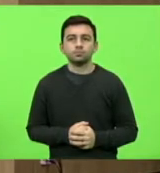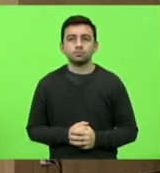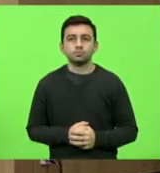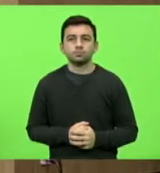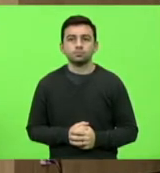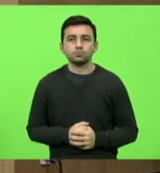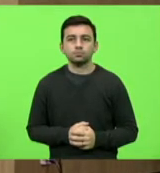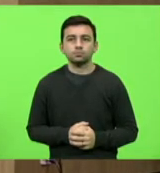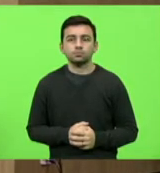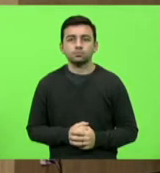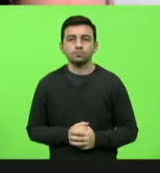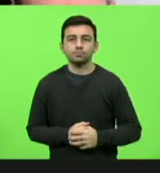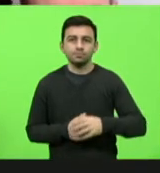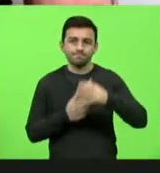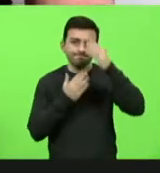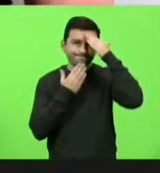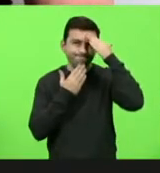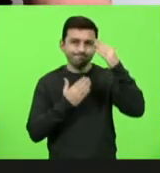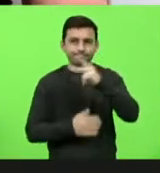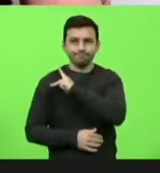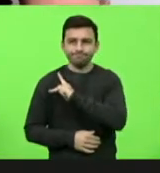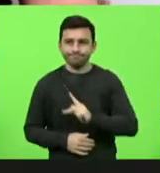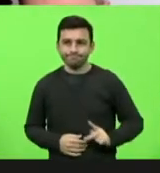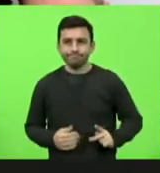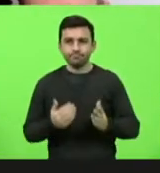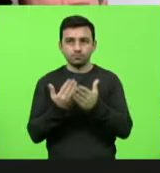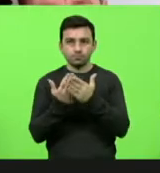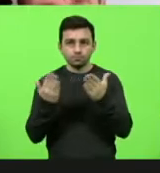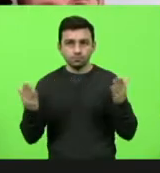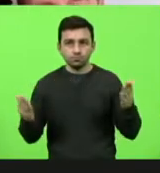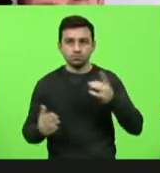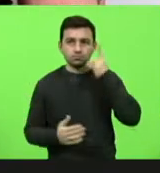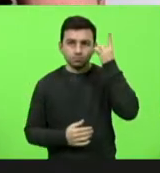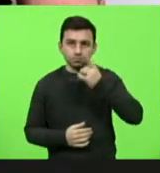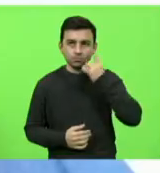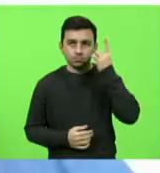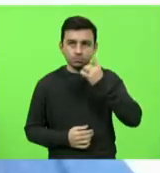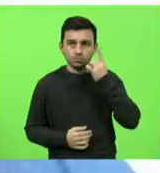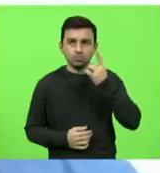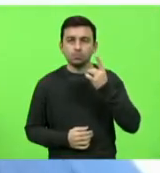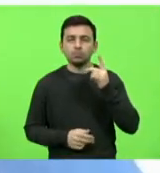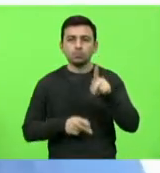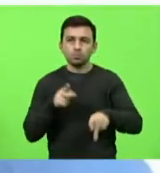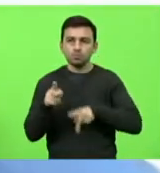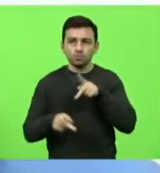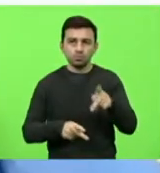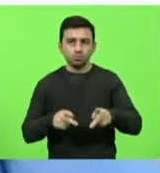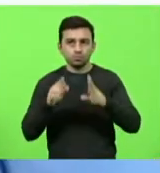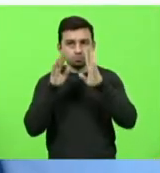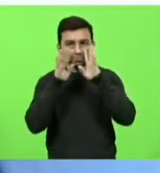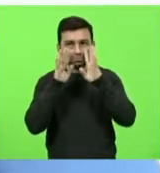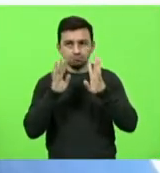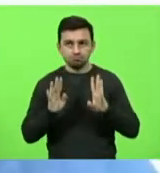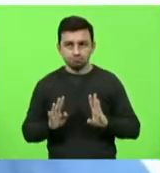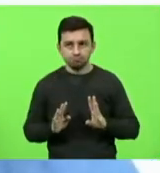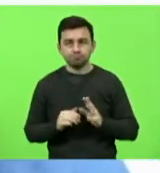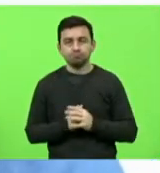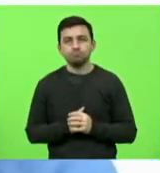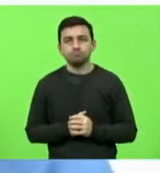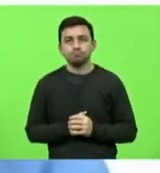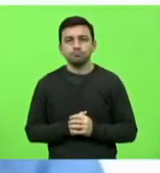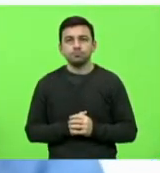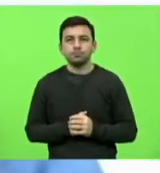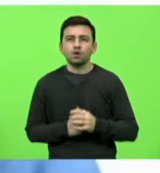Obrigado, senhor presidente, senhores deputados, público que nos acompanha. Ontem eu